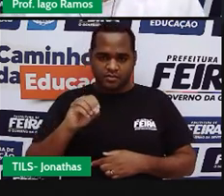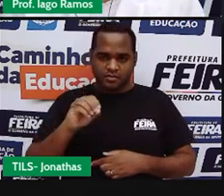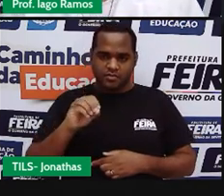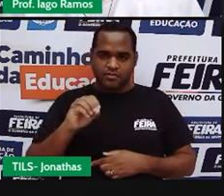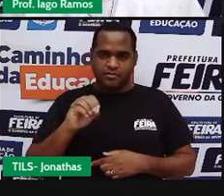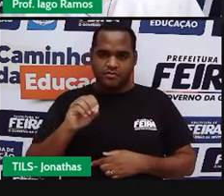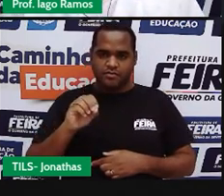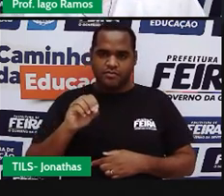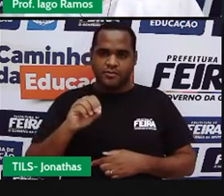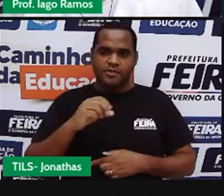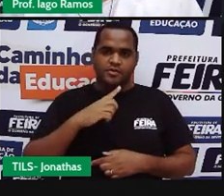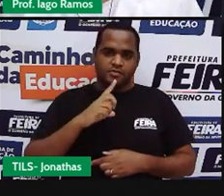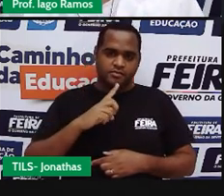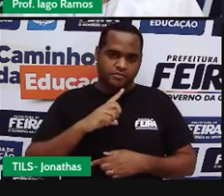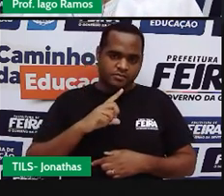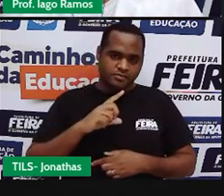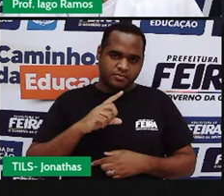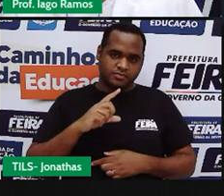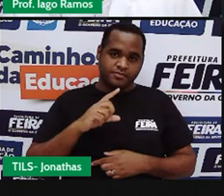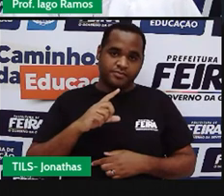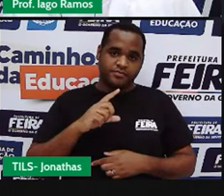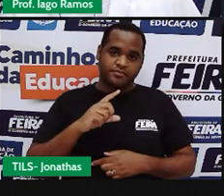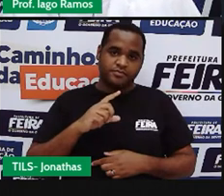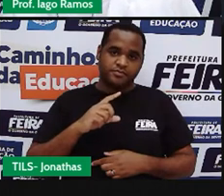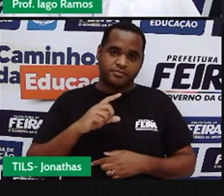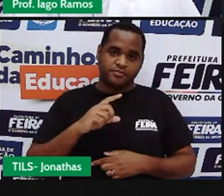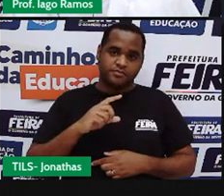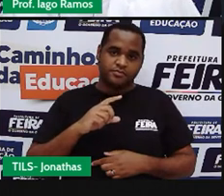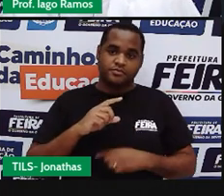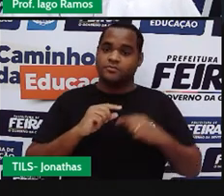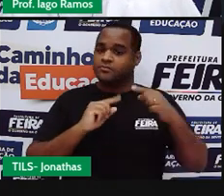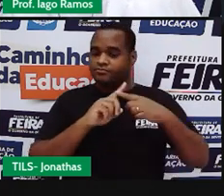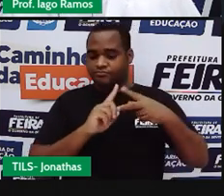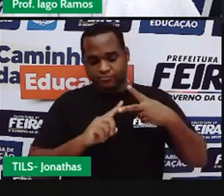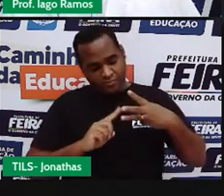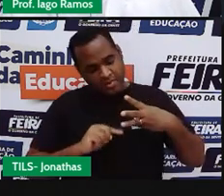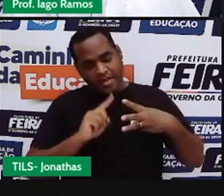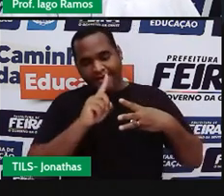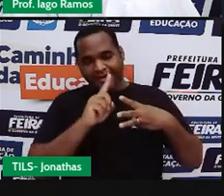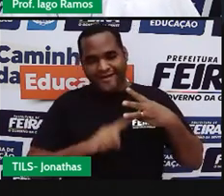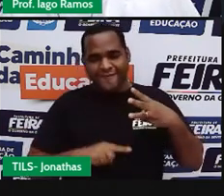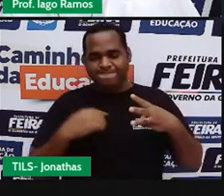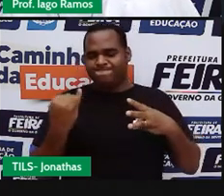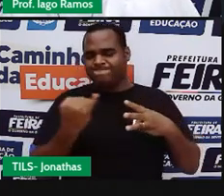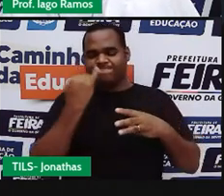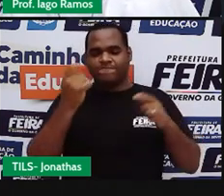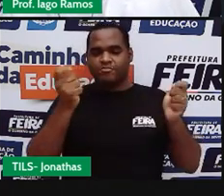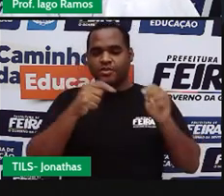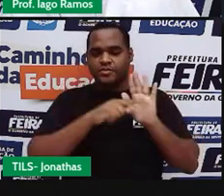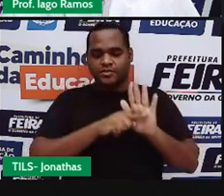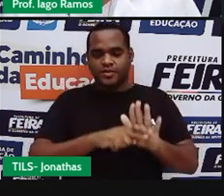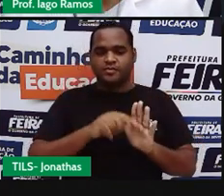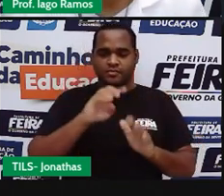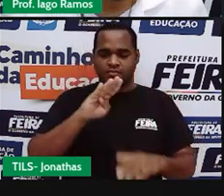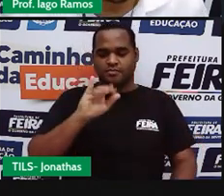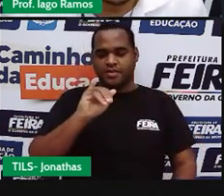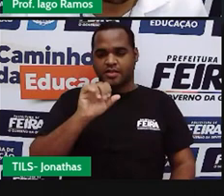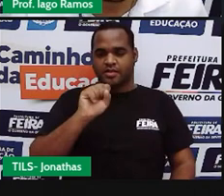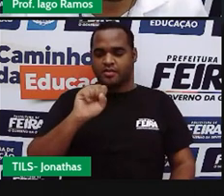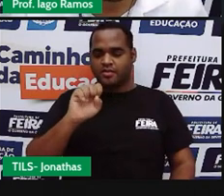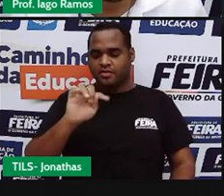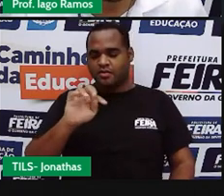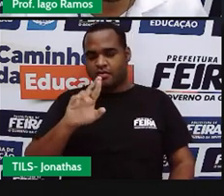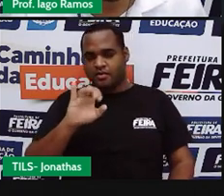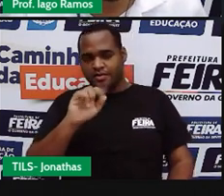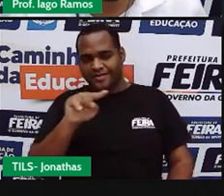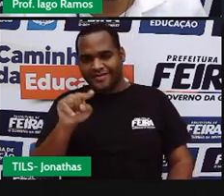corda que vai ser colocada, ela vai funcionar como uma bissetriz. Ela vai passar